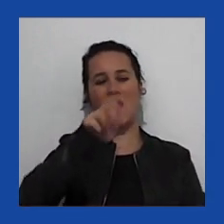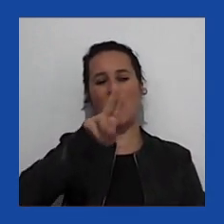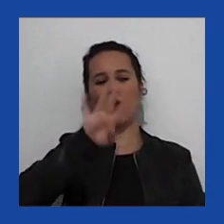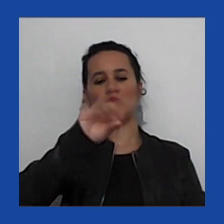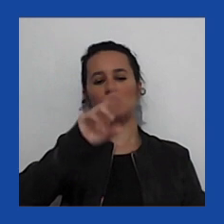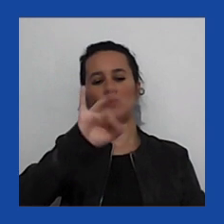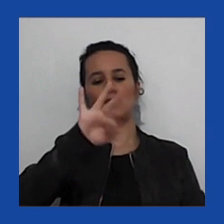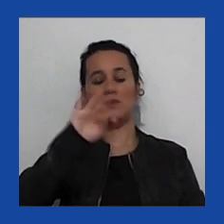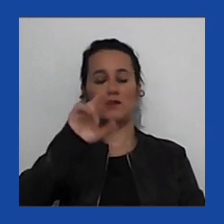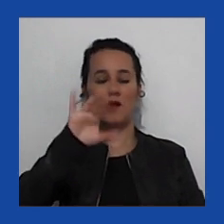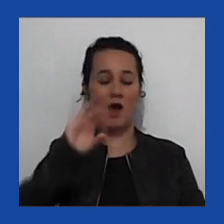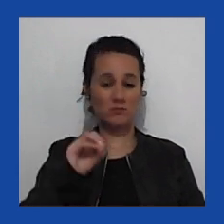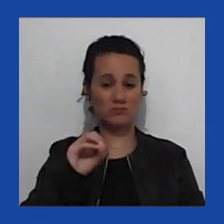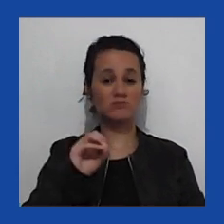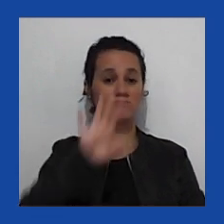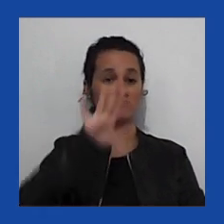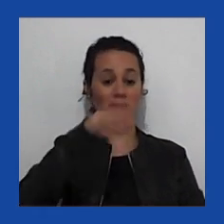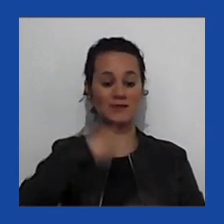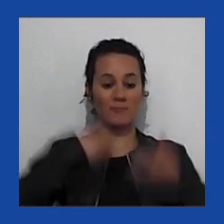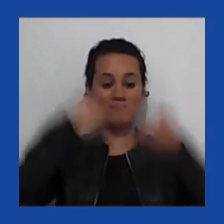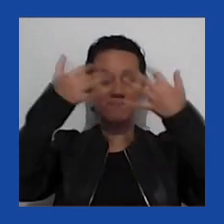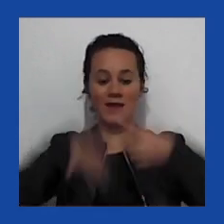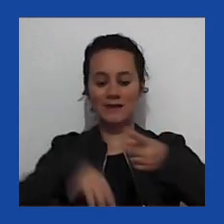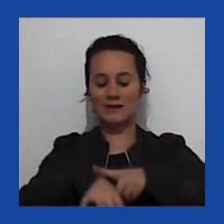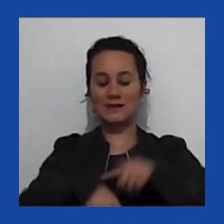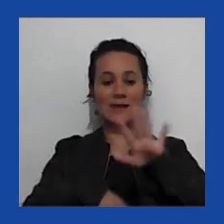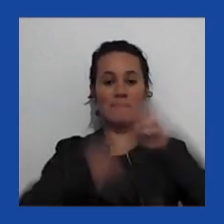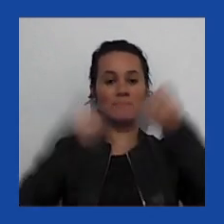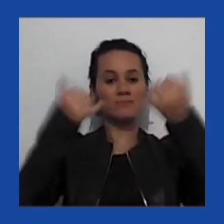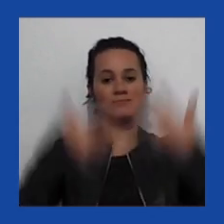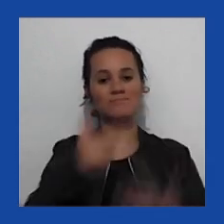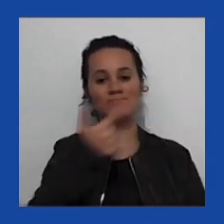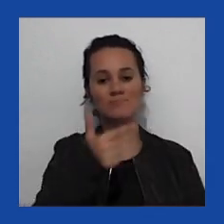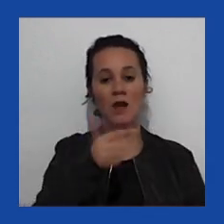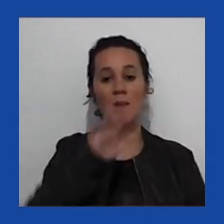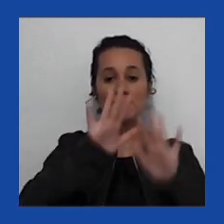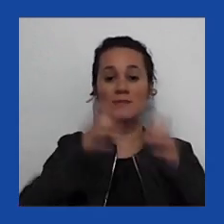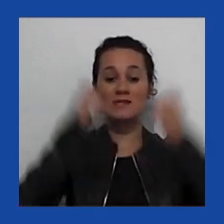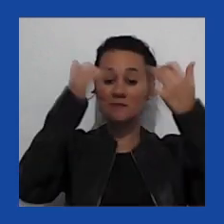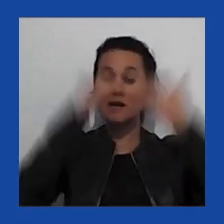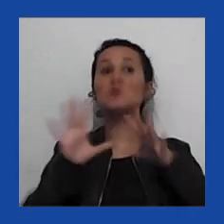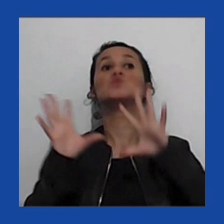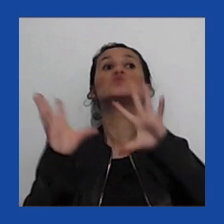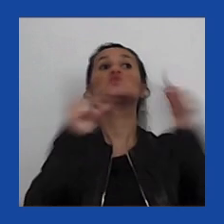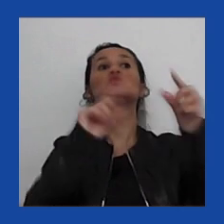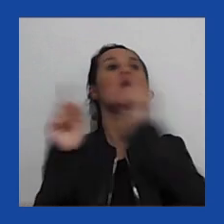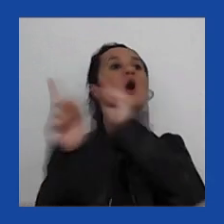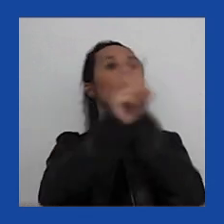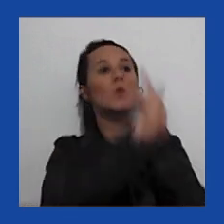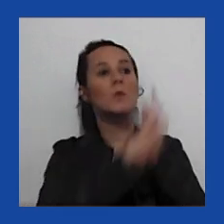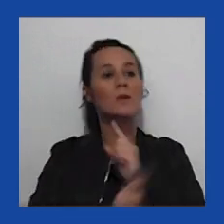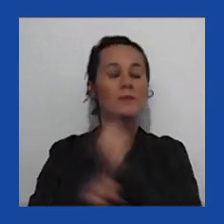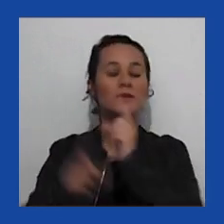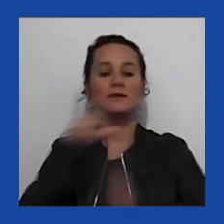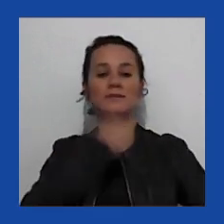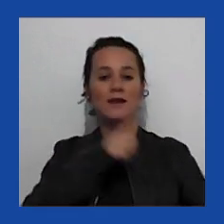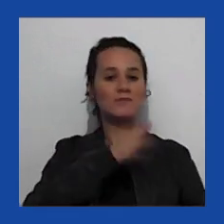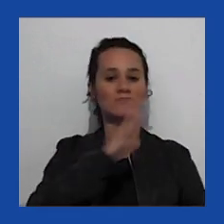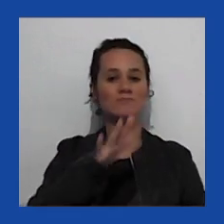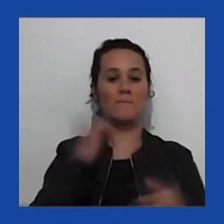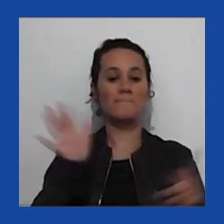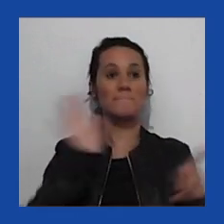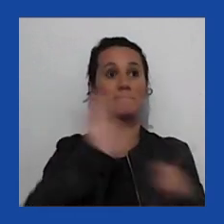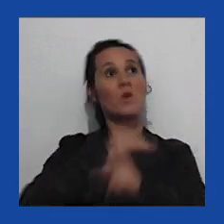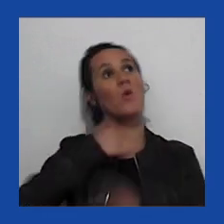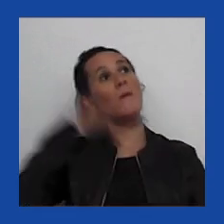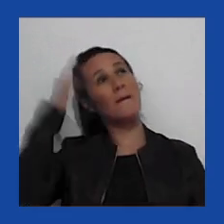tenho tempo nessa fala realmente tentar identificar sobre todas essas causas e eu não tenho uma teoria geral